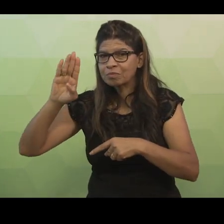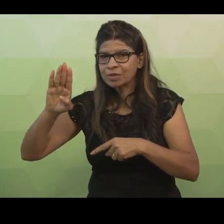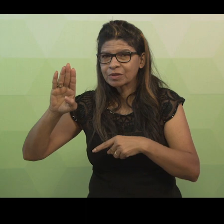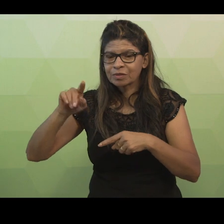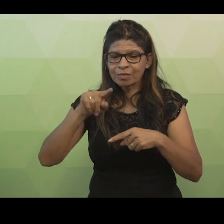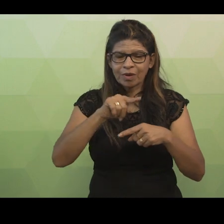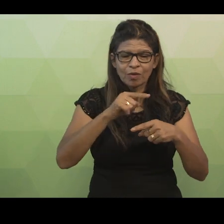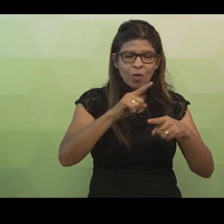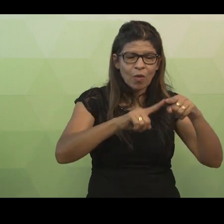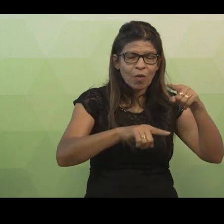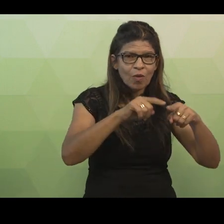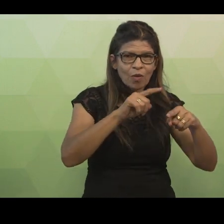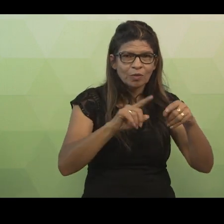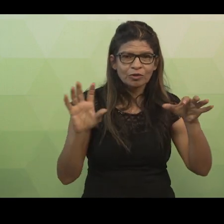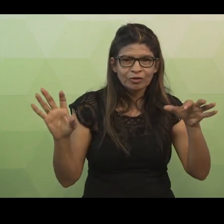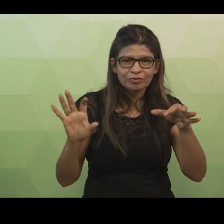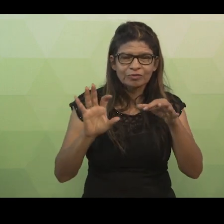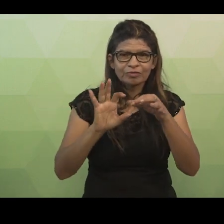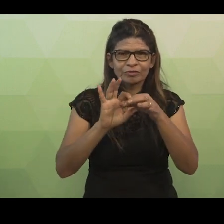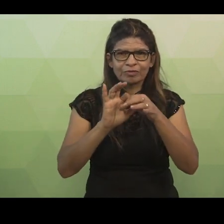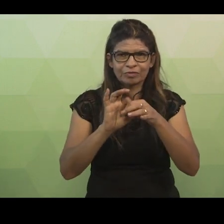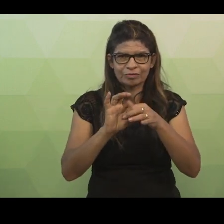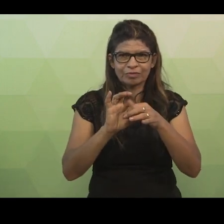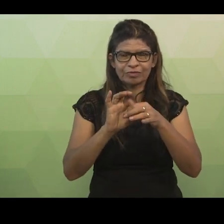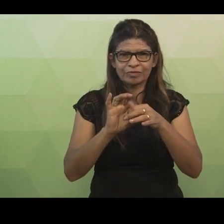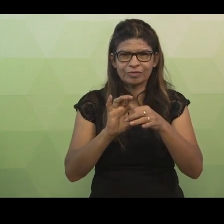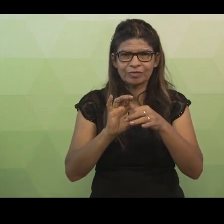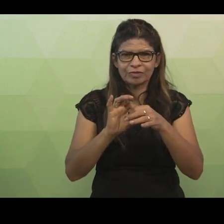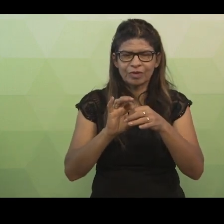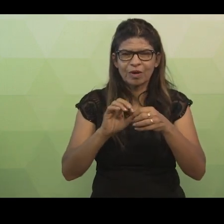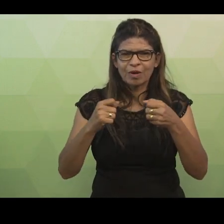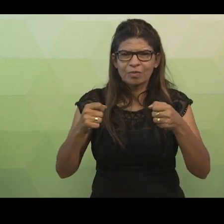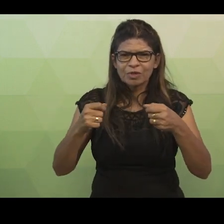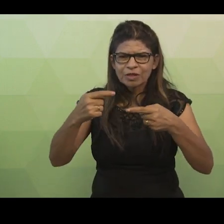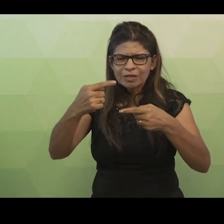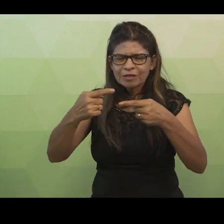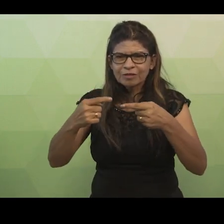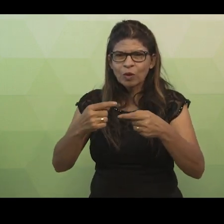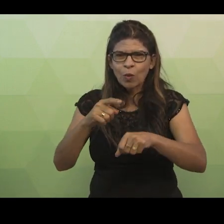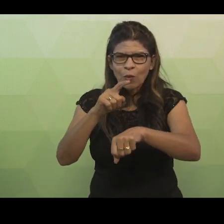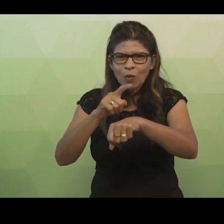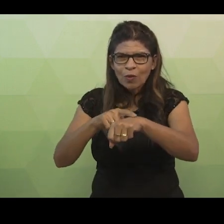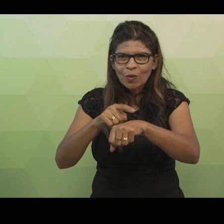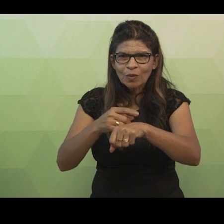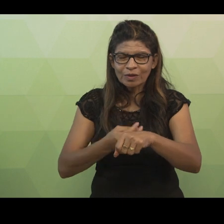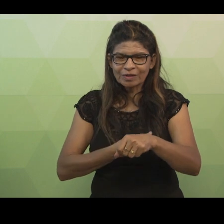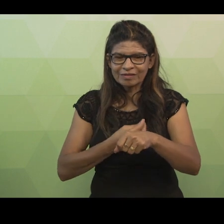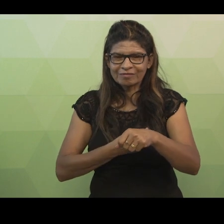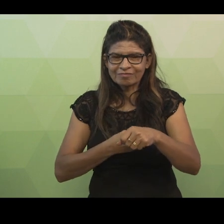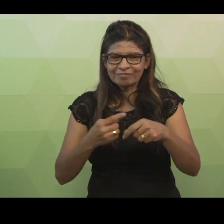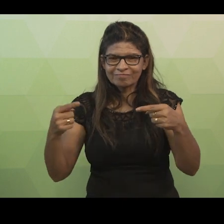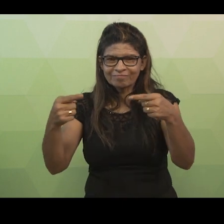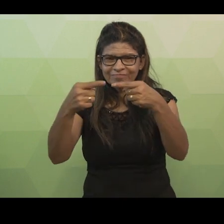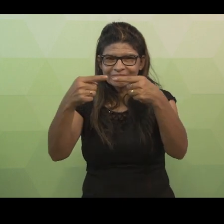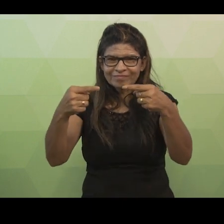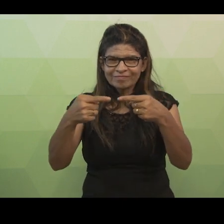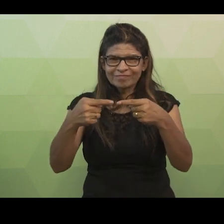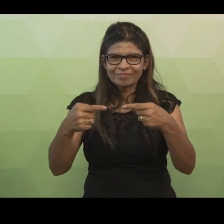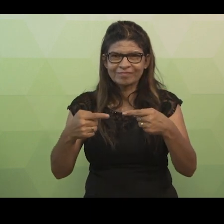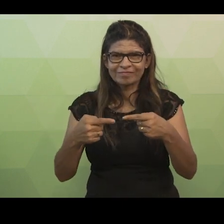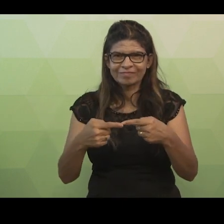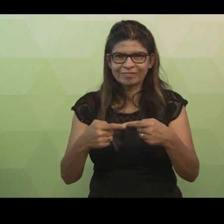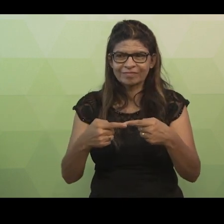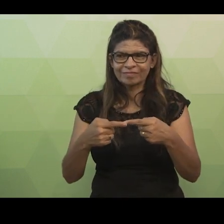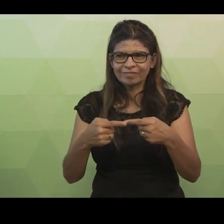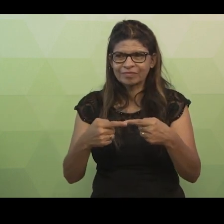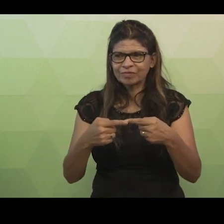compõem. O tempo de vida destes objetos coincide com o tempo de vida do objeto da classe principal. Continuando o